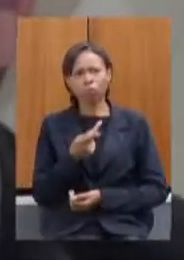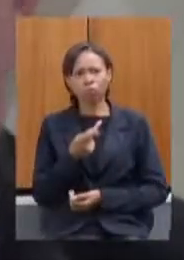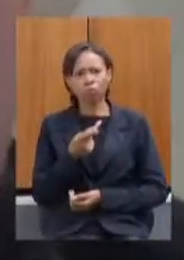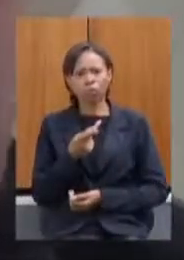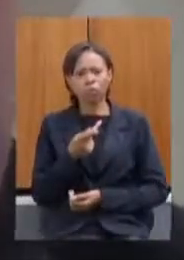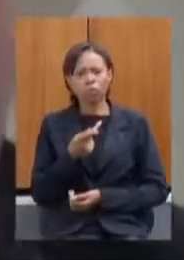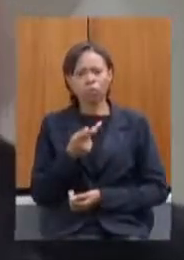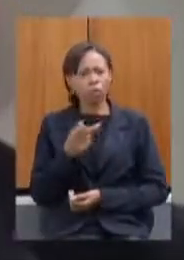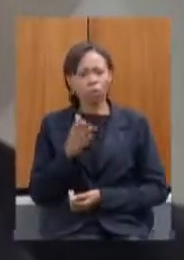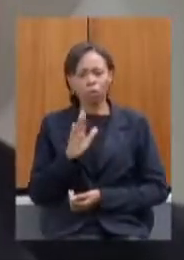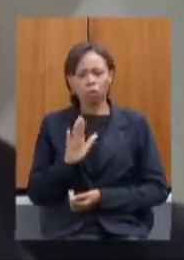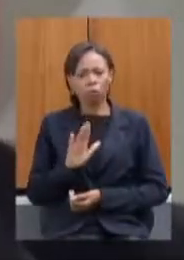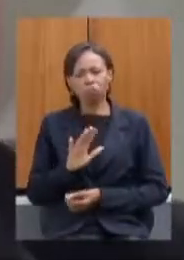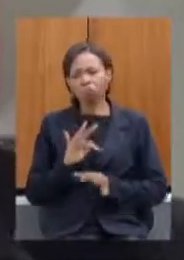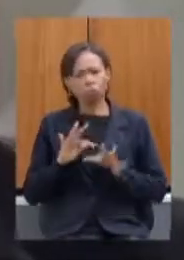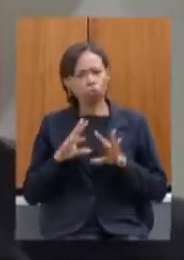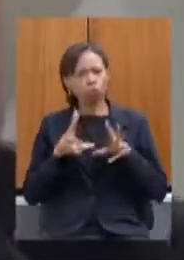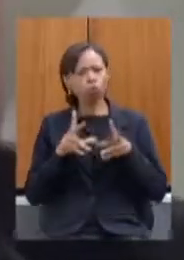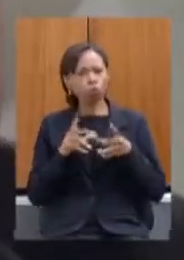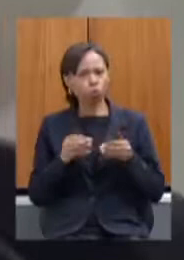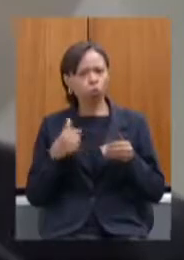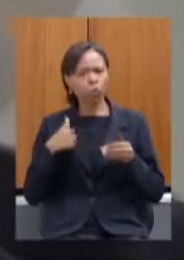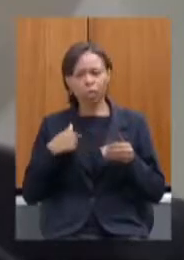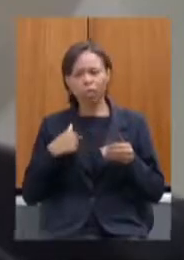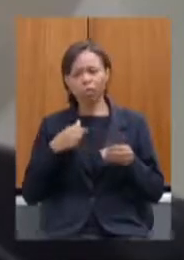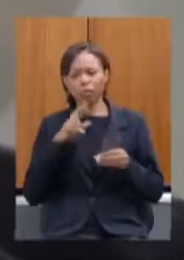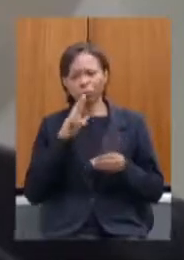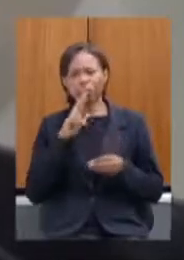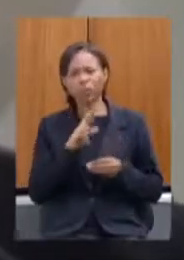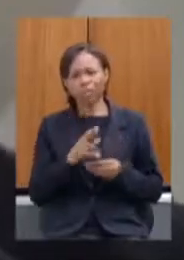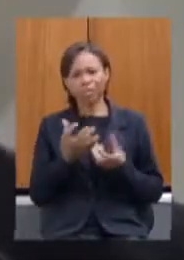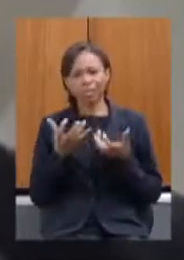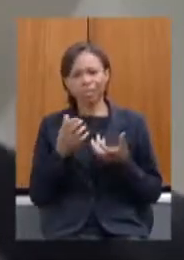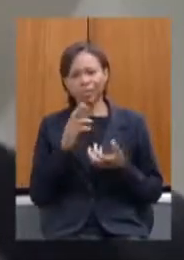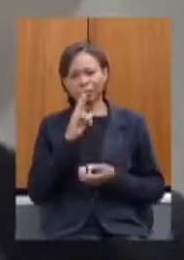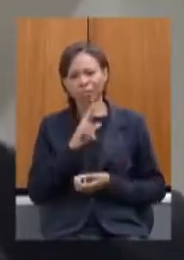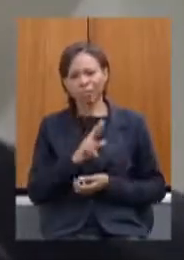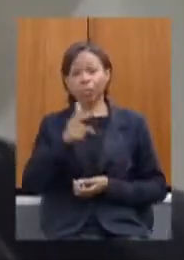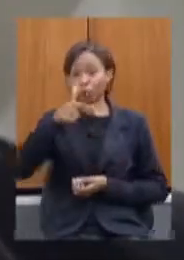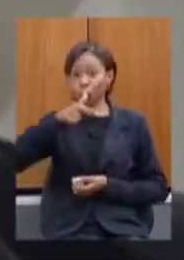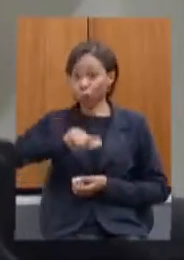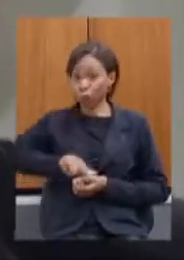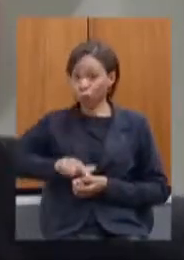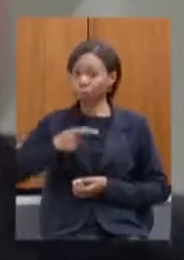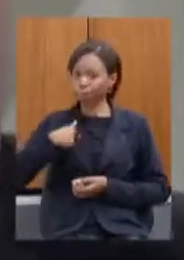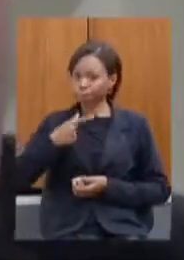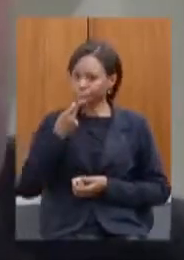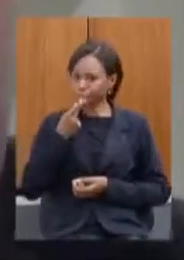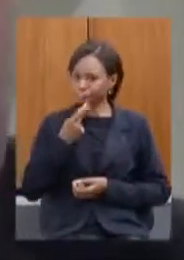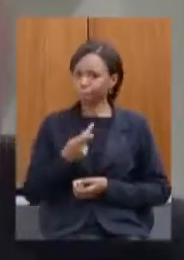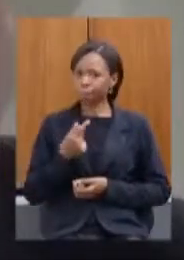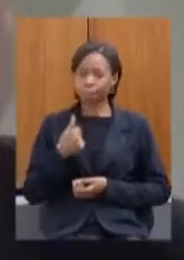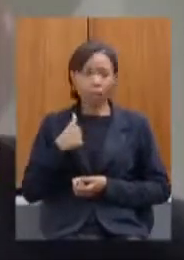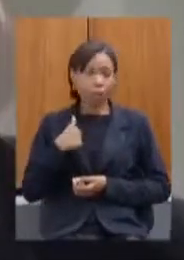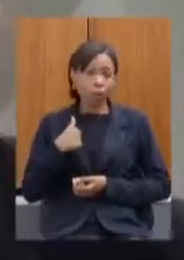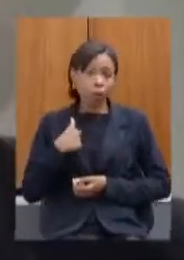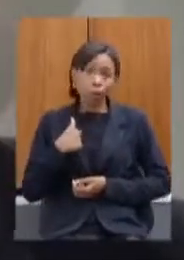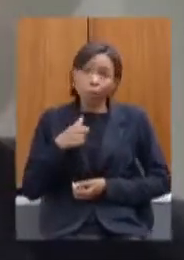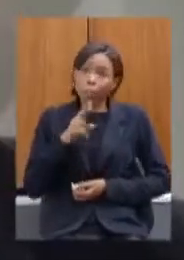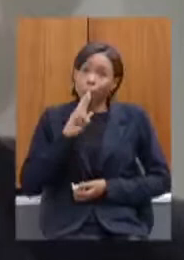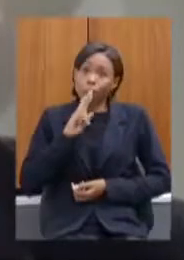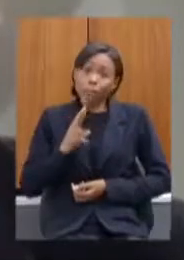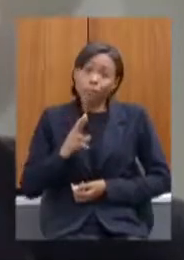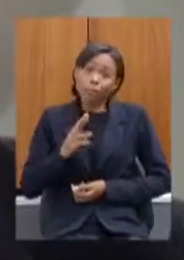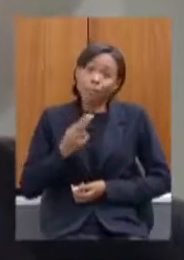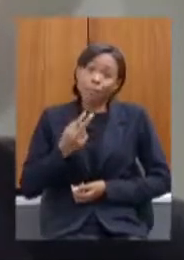tudo que eu queria dizer volta a reafirmar o que eu não posso responder é porque